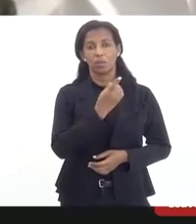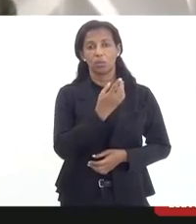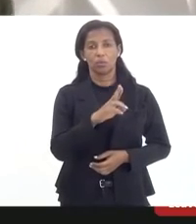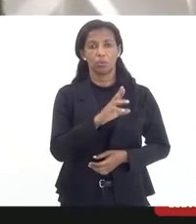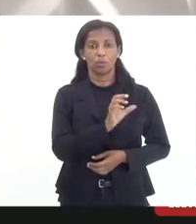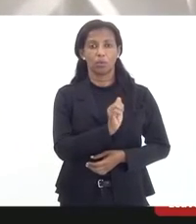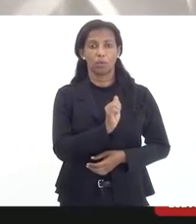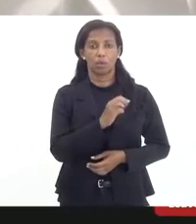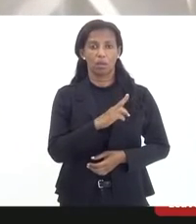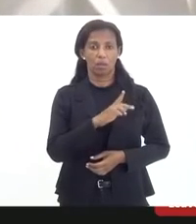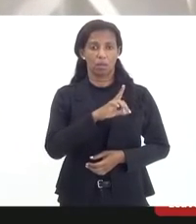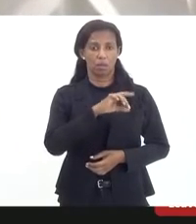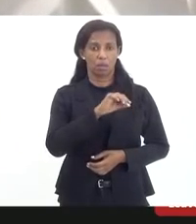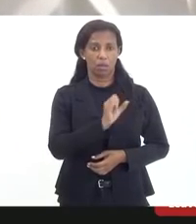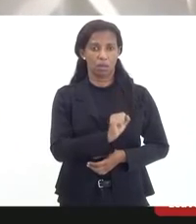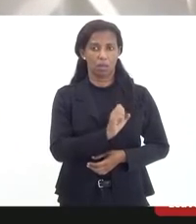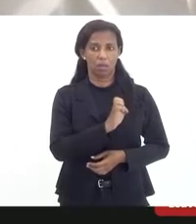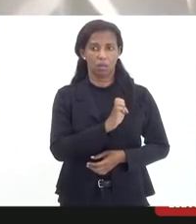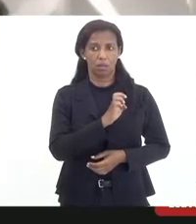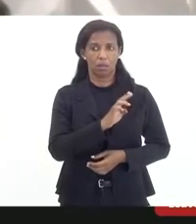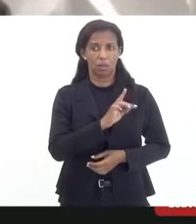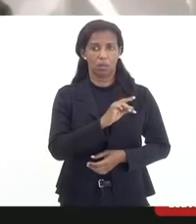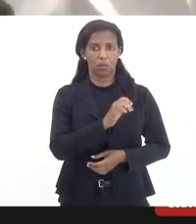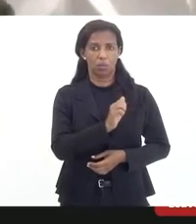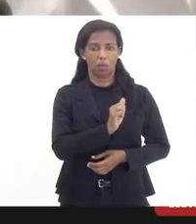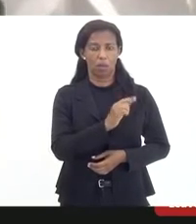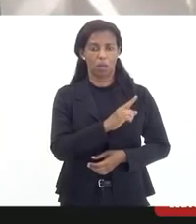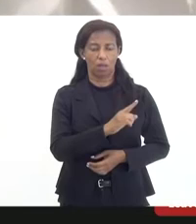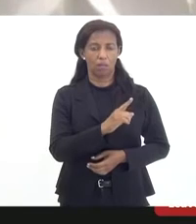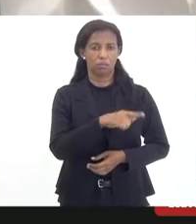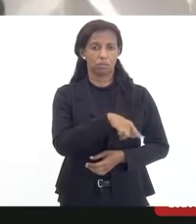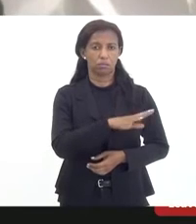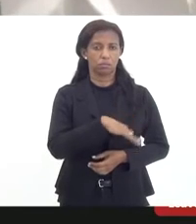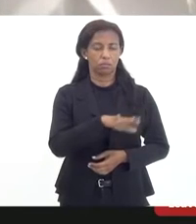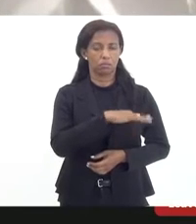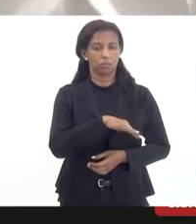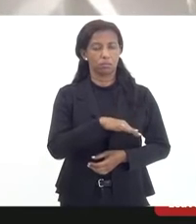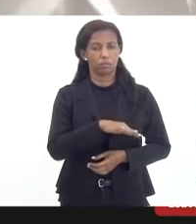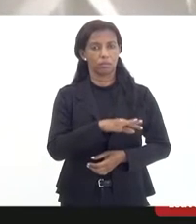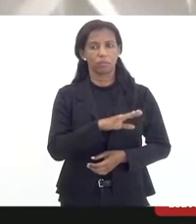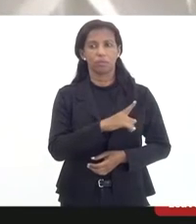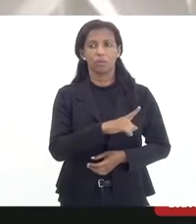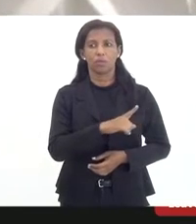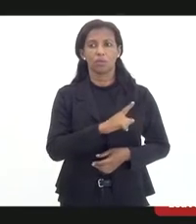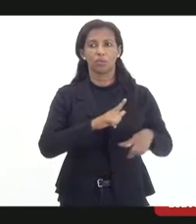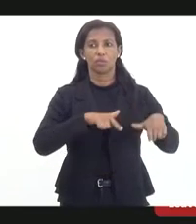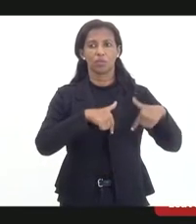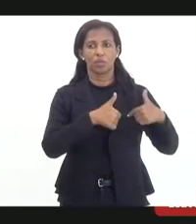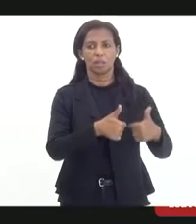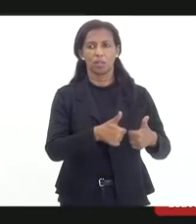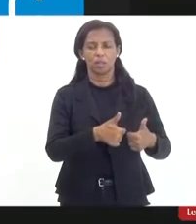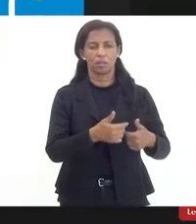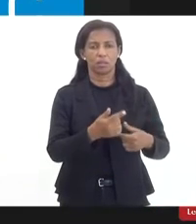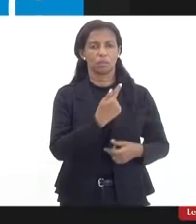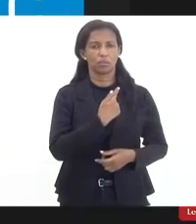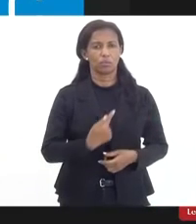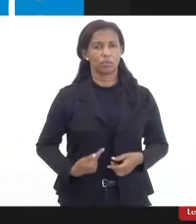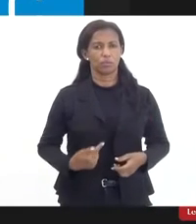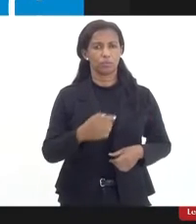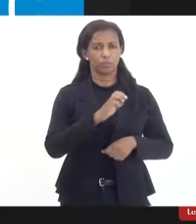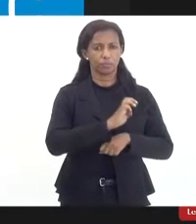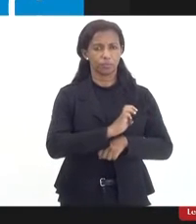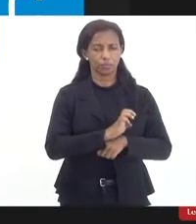Eduardo, que é o superintendente da área da perícia em atuação no governo do estado,